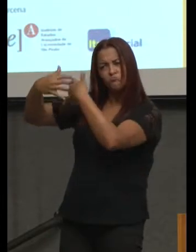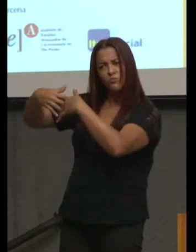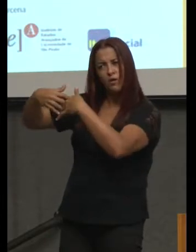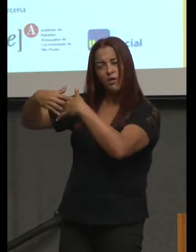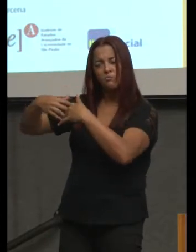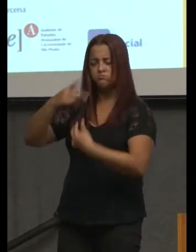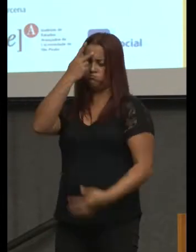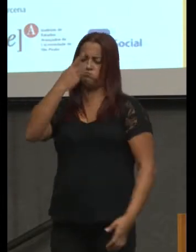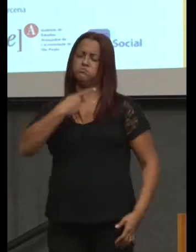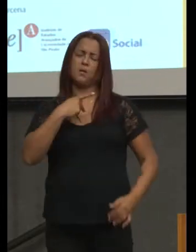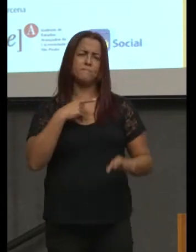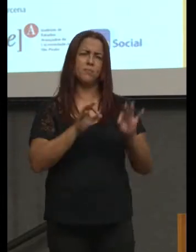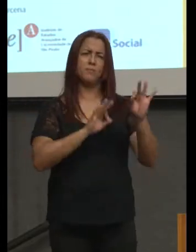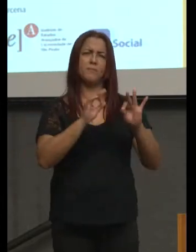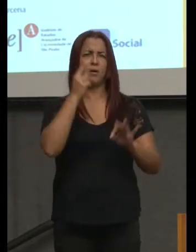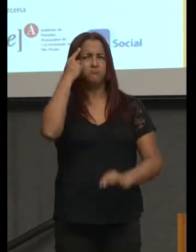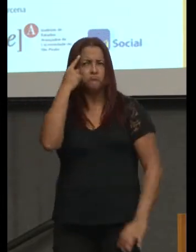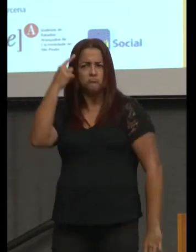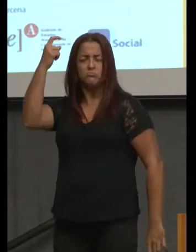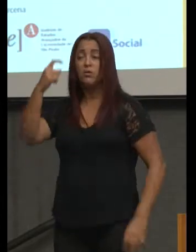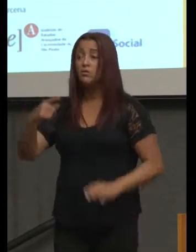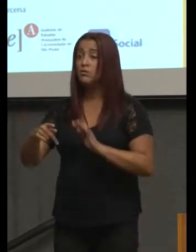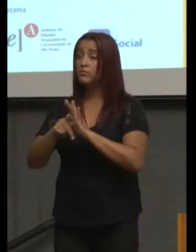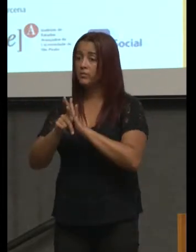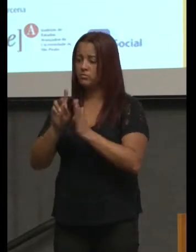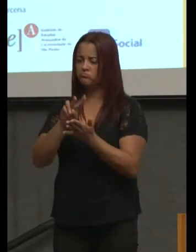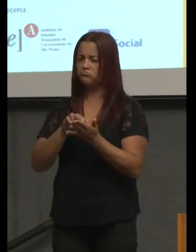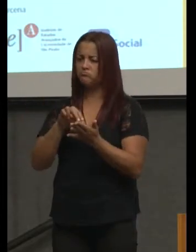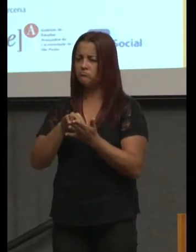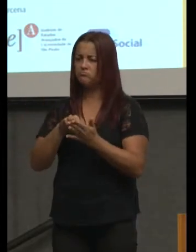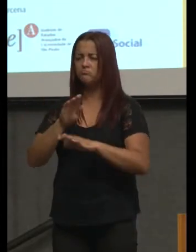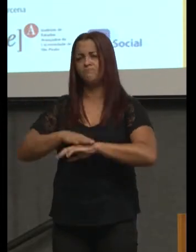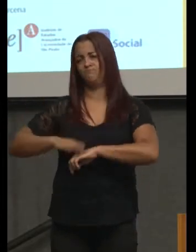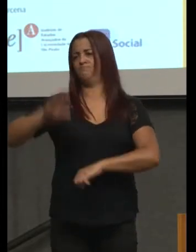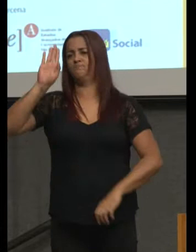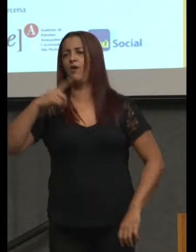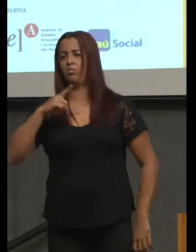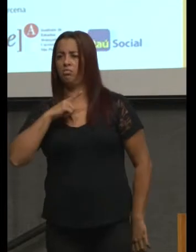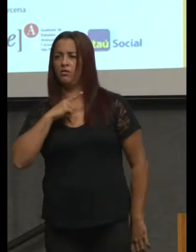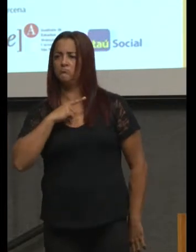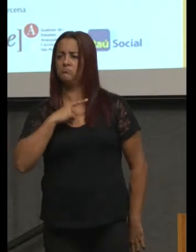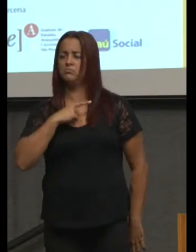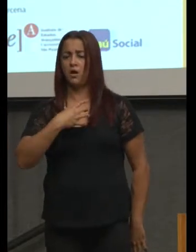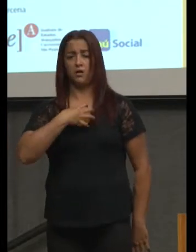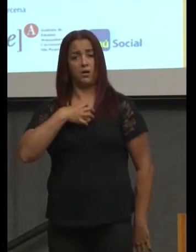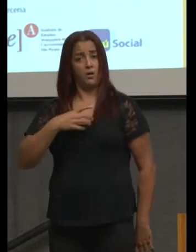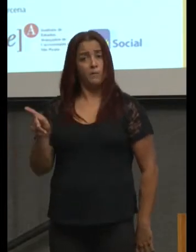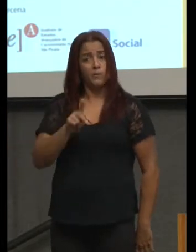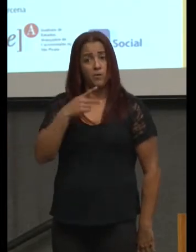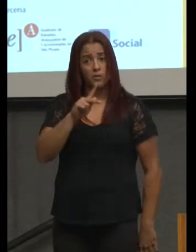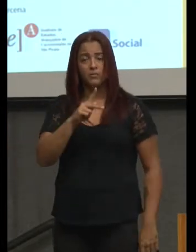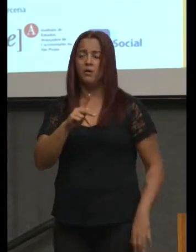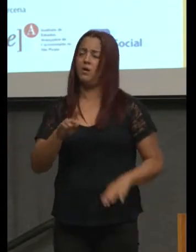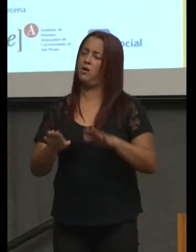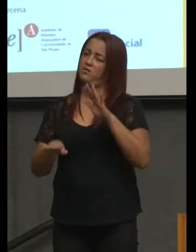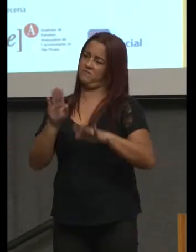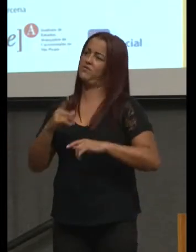se posicionar. E, às vezes, é muito difícil. Mas muito difícil mesmo.